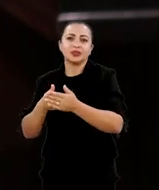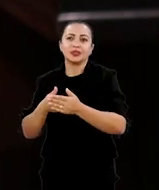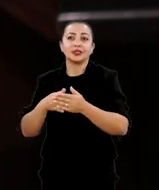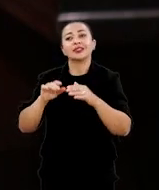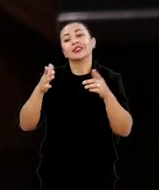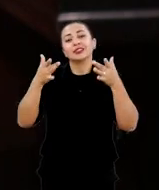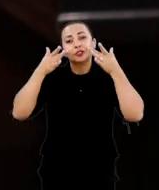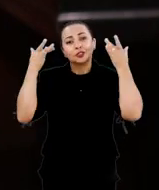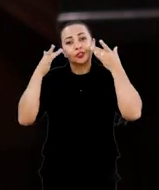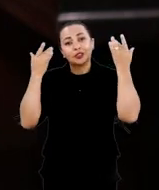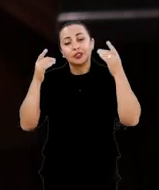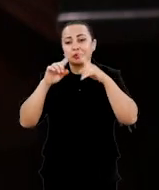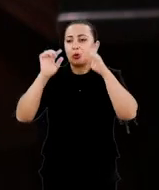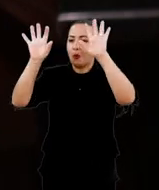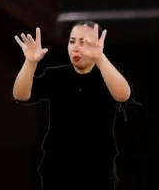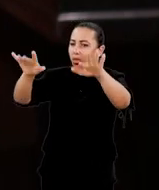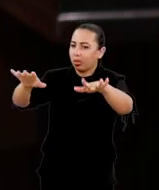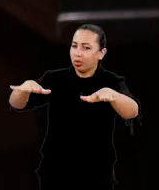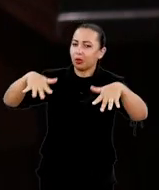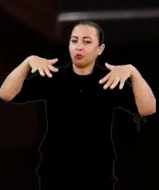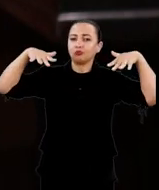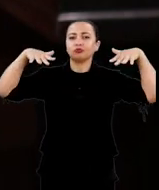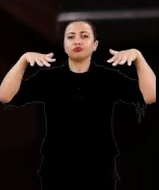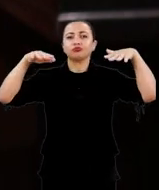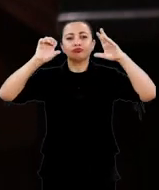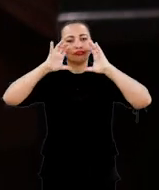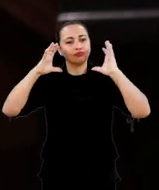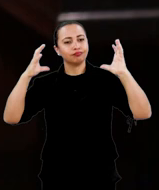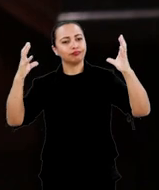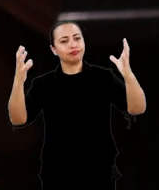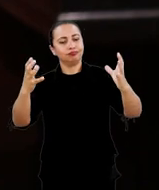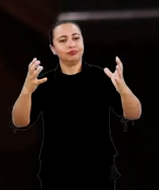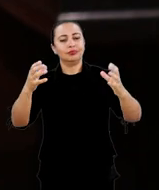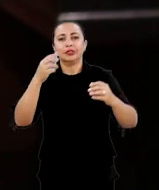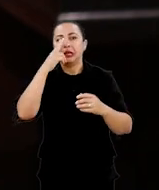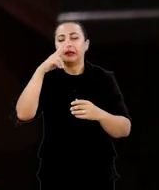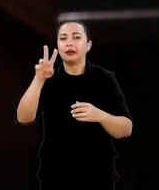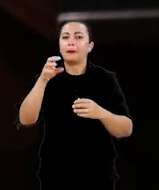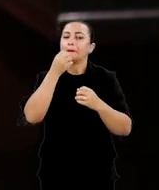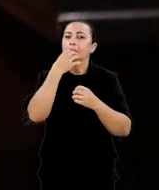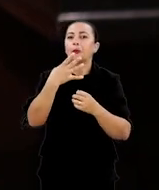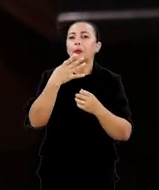limitada. E o teatro, por ser mais massivo, era a forma mais